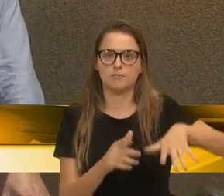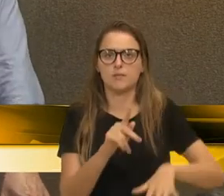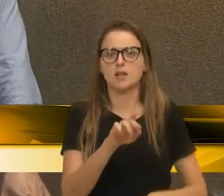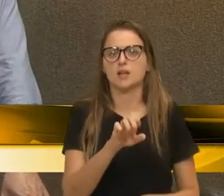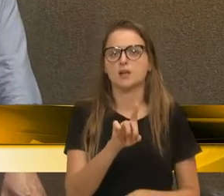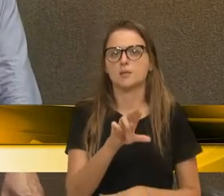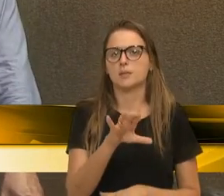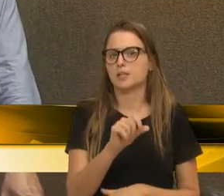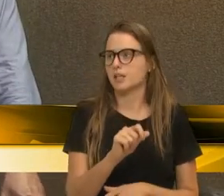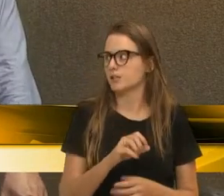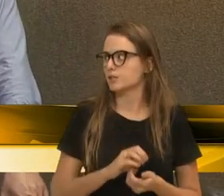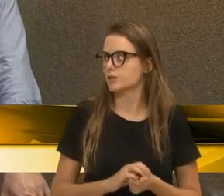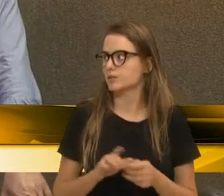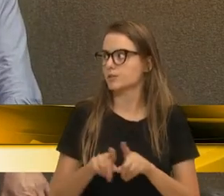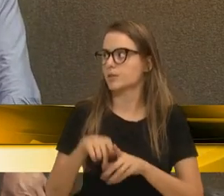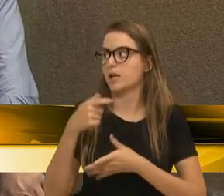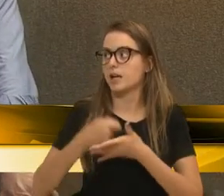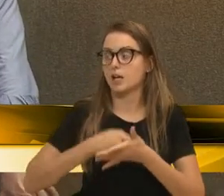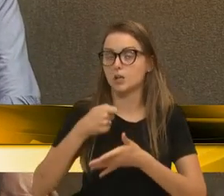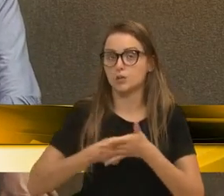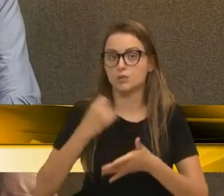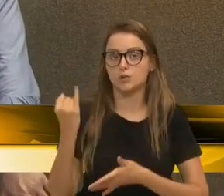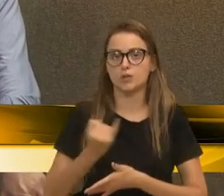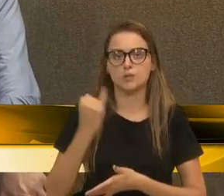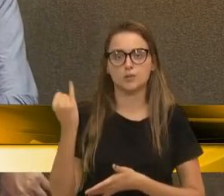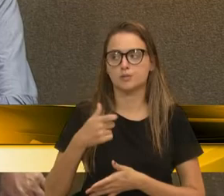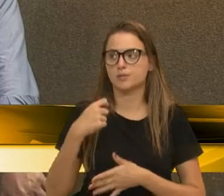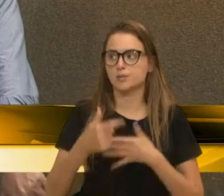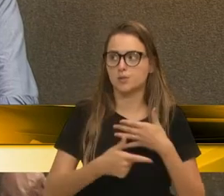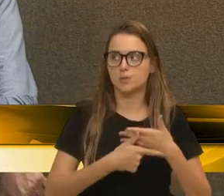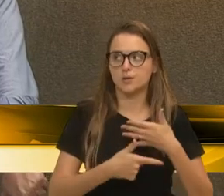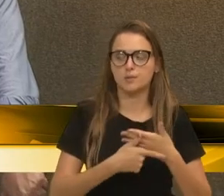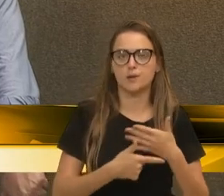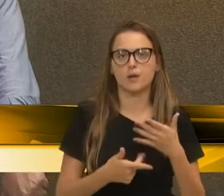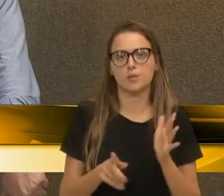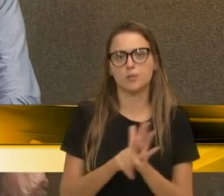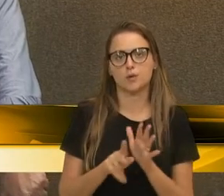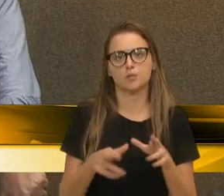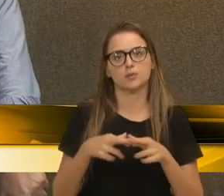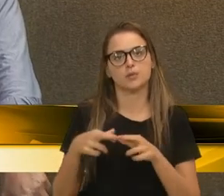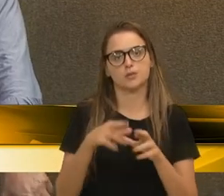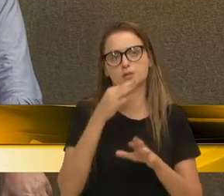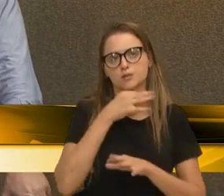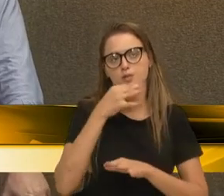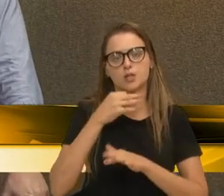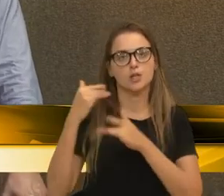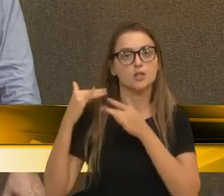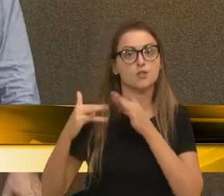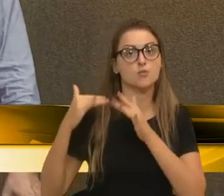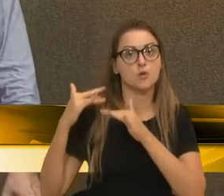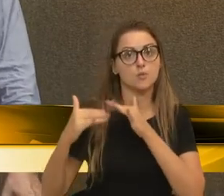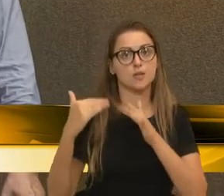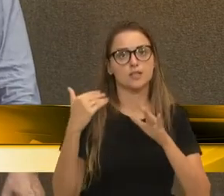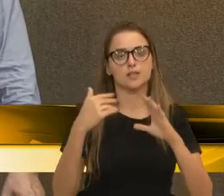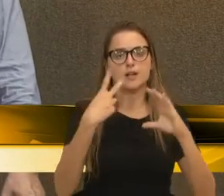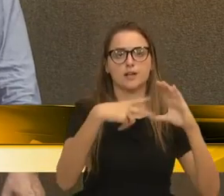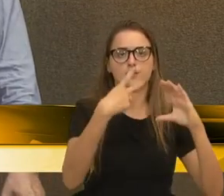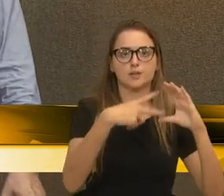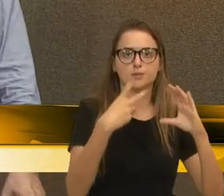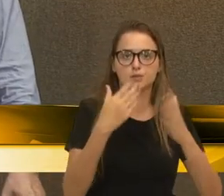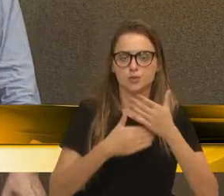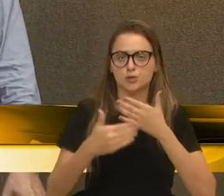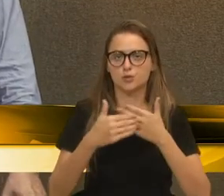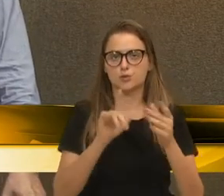é tão importante, vereador Rodrigo, que eu acho que nós temos que cumprir um papel regional, de mobilizar as câmaras municipais também,